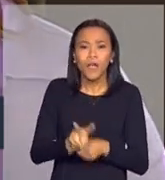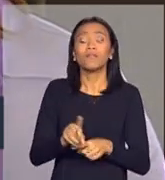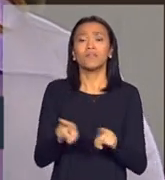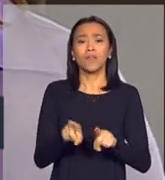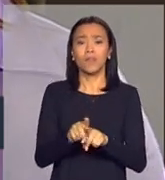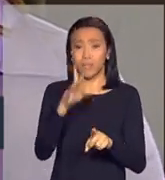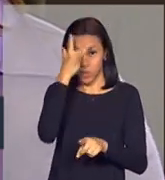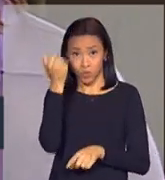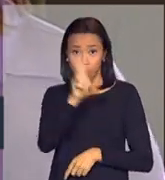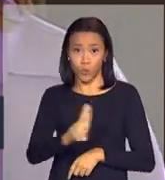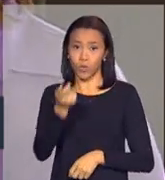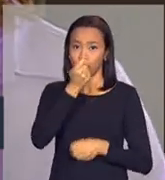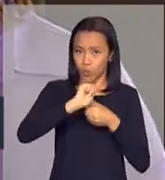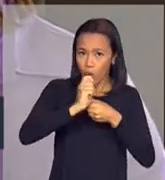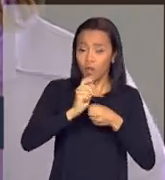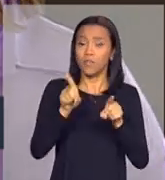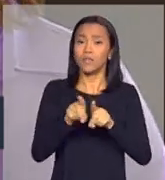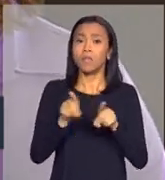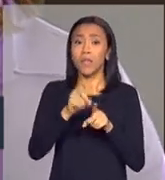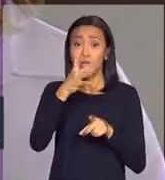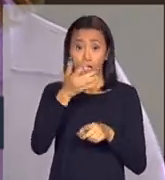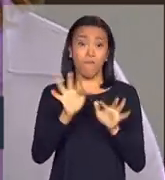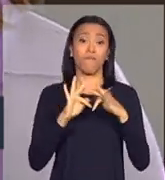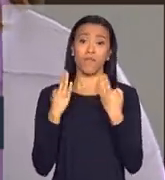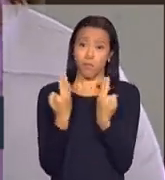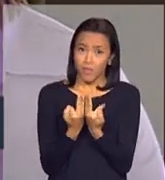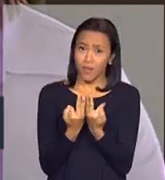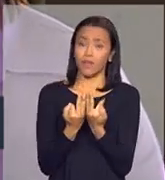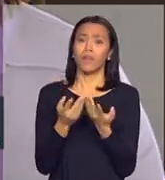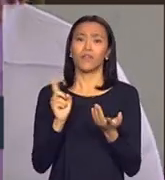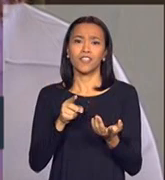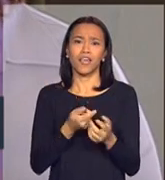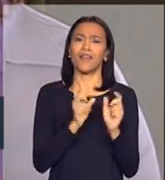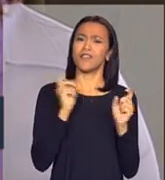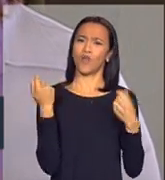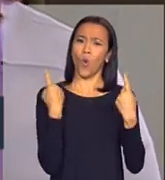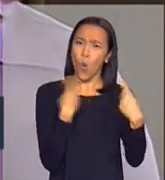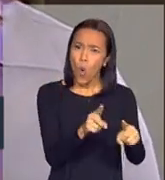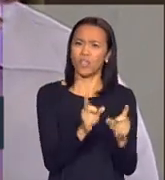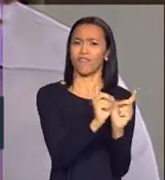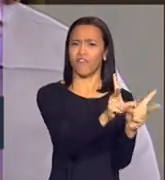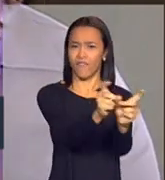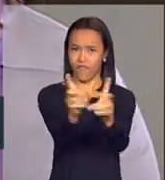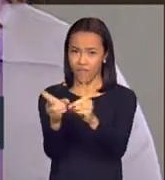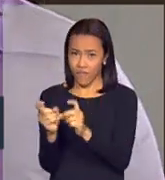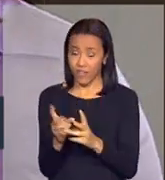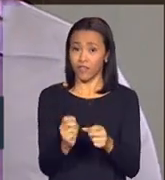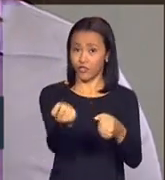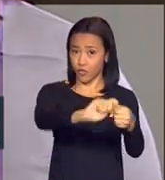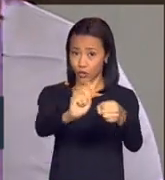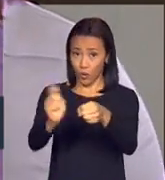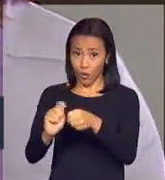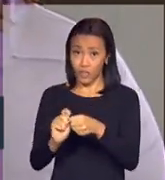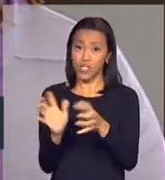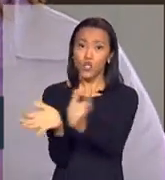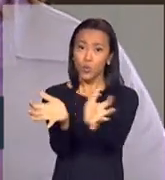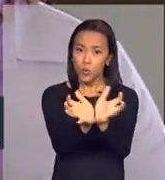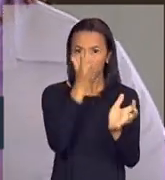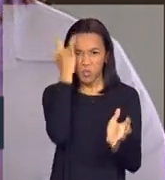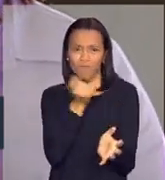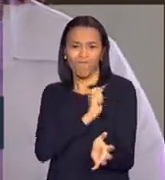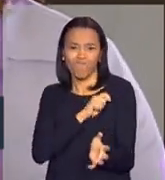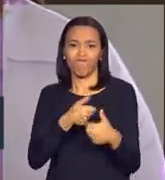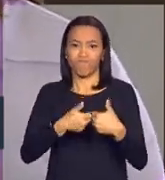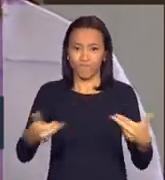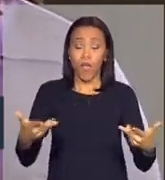familiares desses usuários e também enfrentar o tráfico e as organizações criminosas. Neste momento, nós estamos no